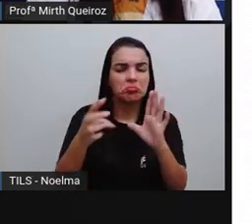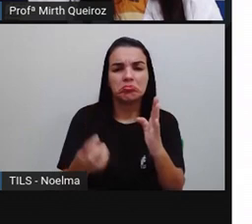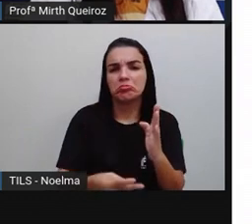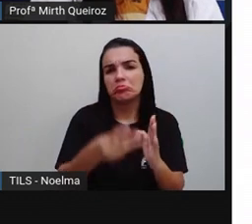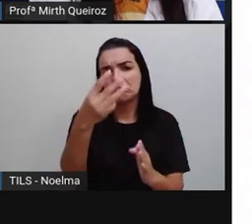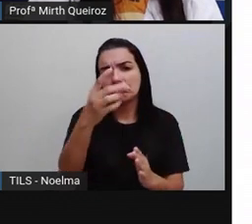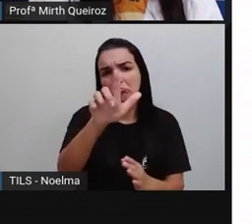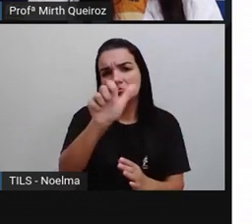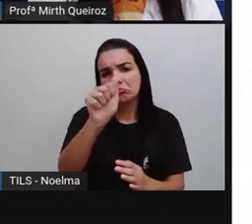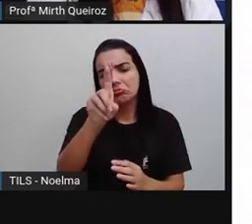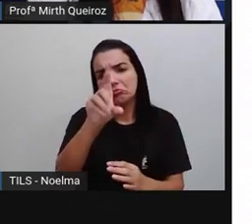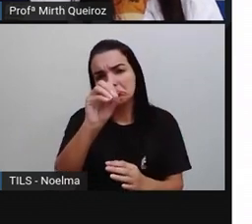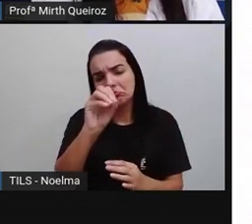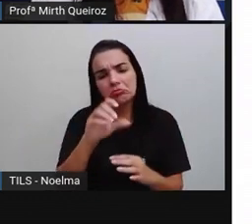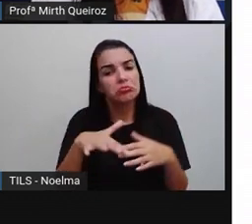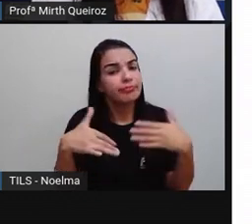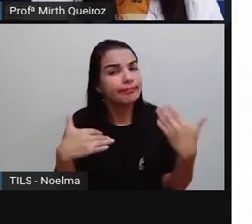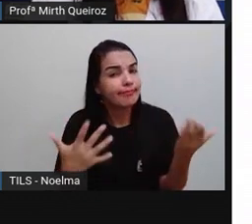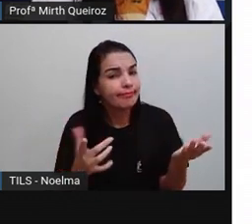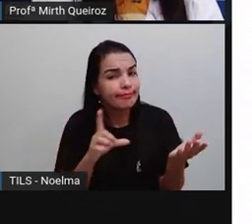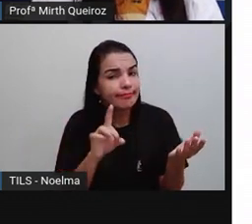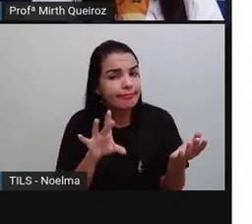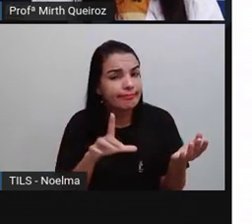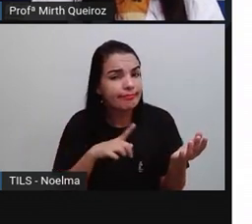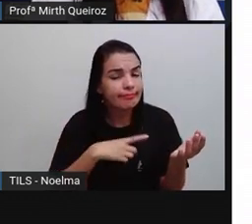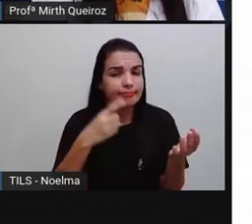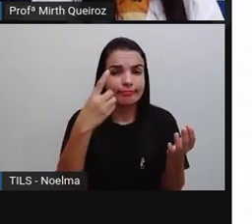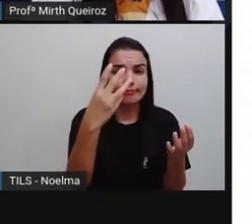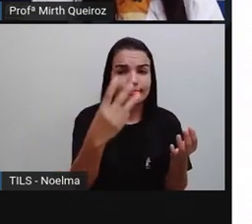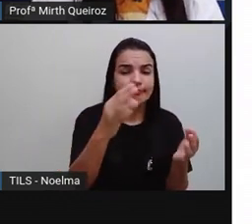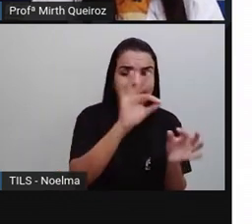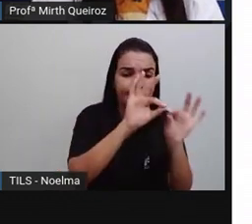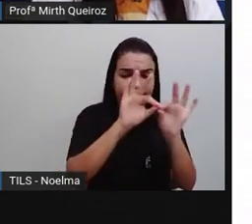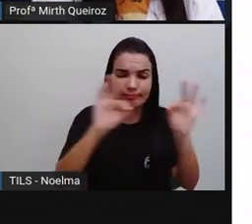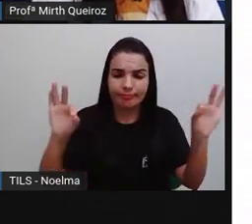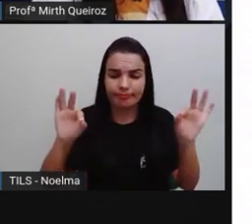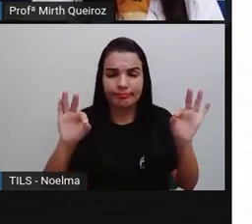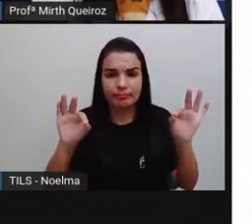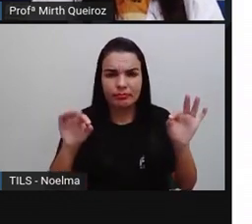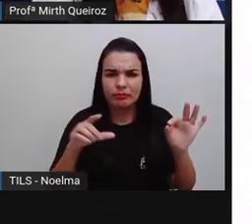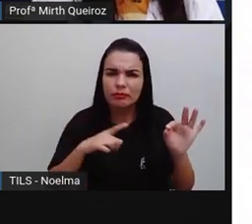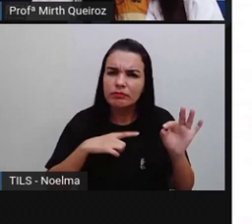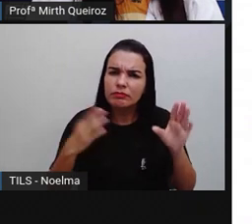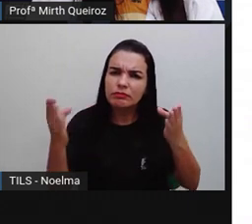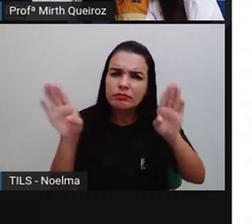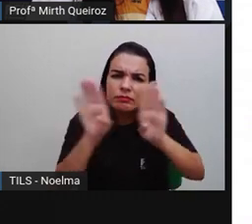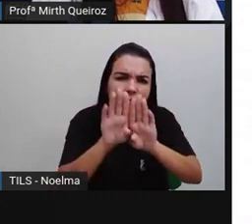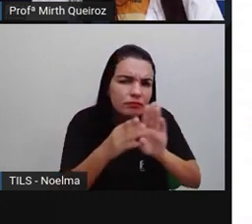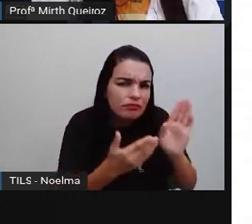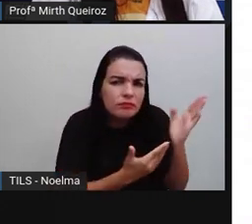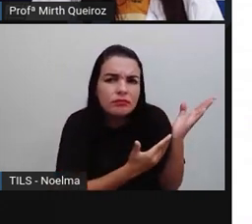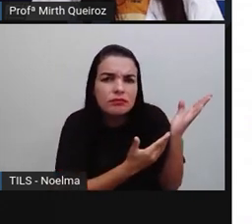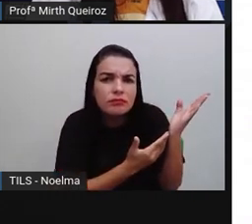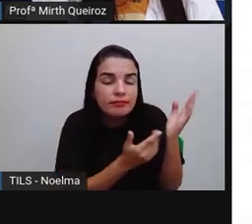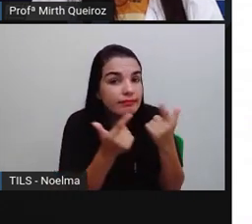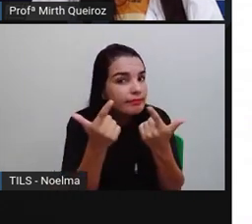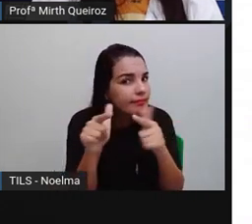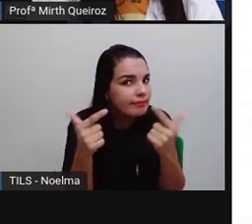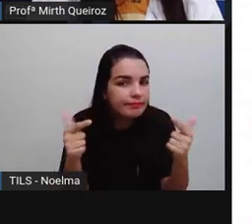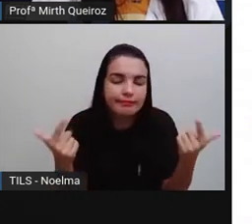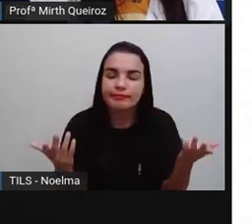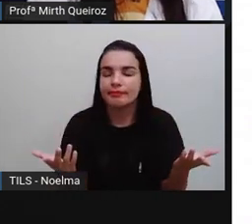Nós só temos aí três segmentos de reta. Mas essa figura, ela está fechada? Não.